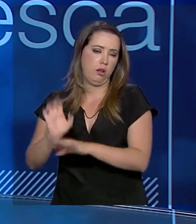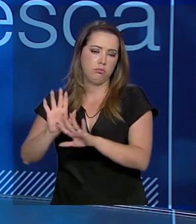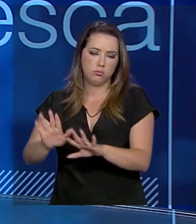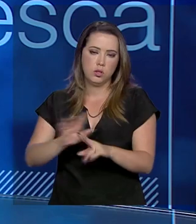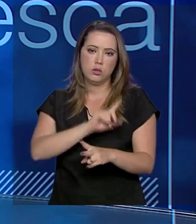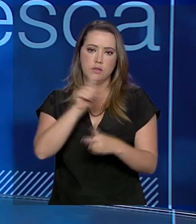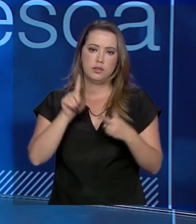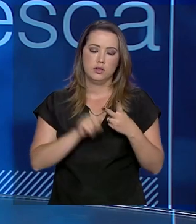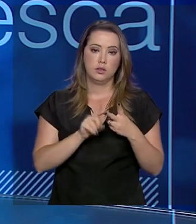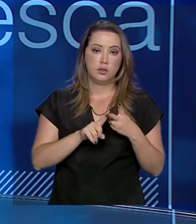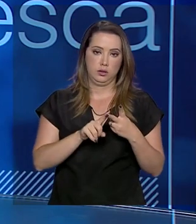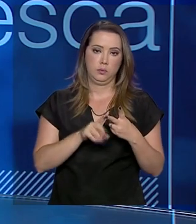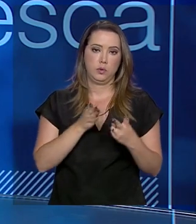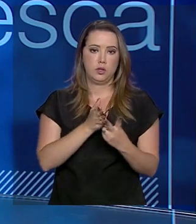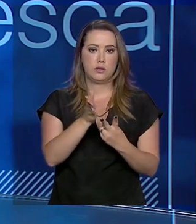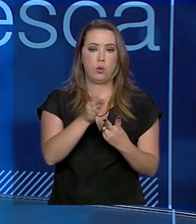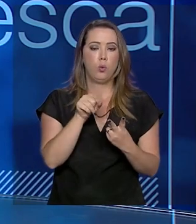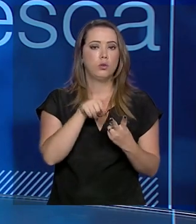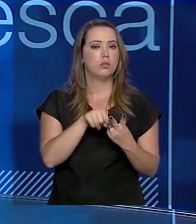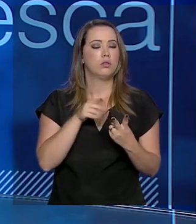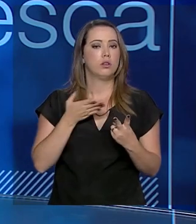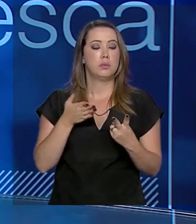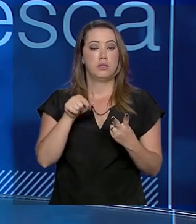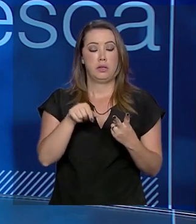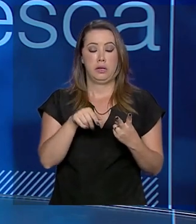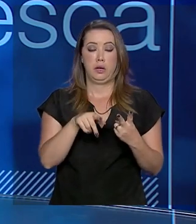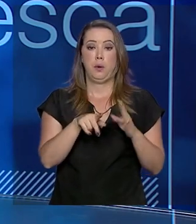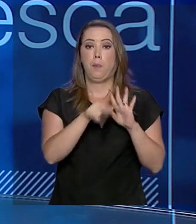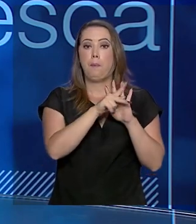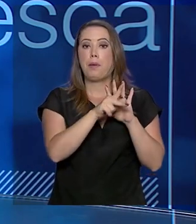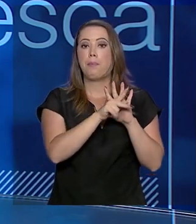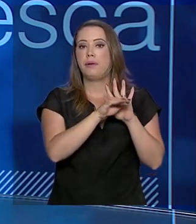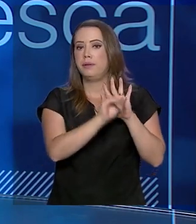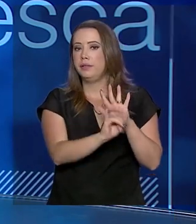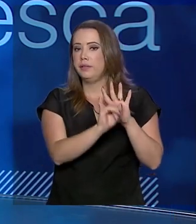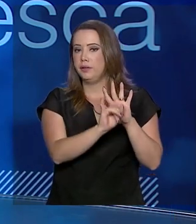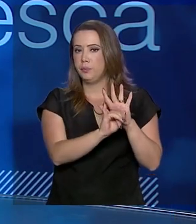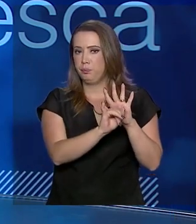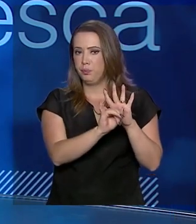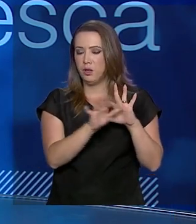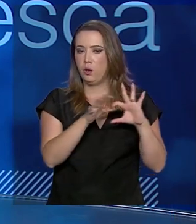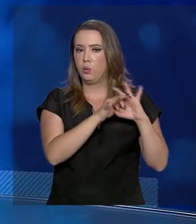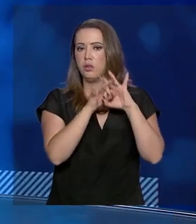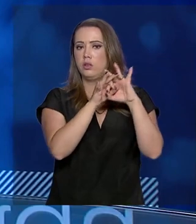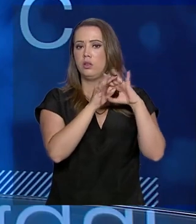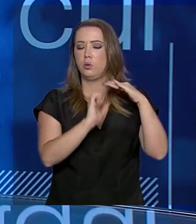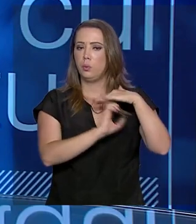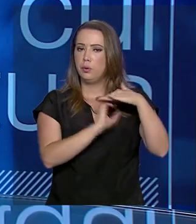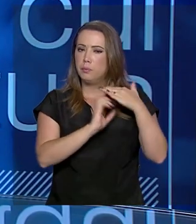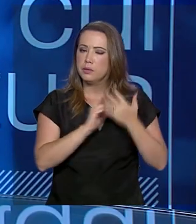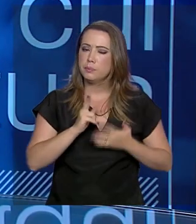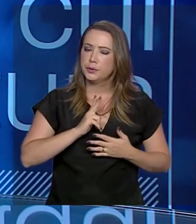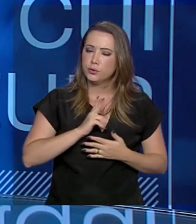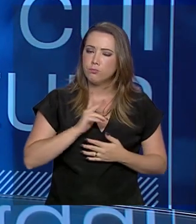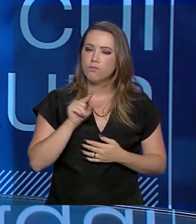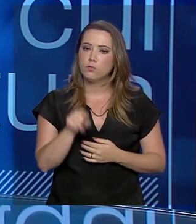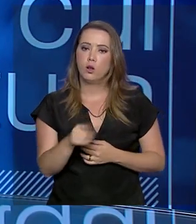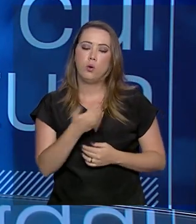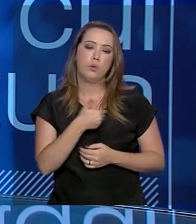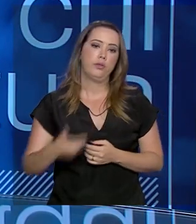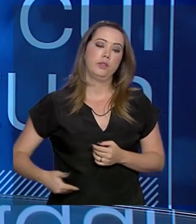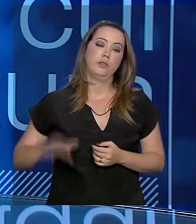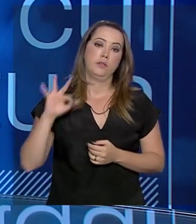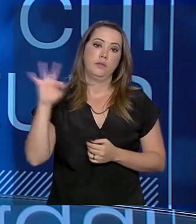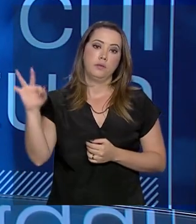que é um programa de todo o governo federal chamado PPI, Programa de Parceria de Investimento, onde o governo